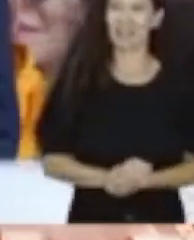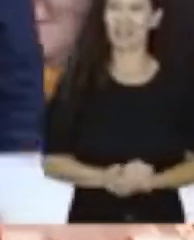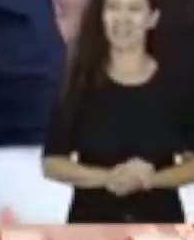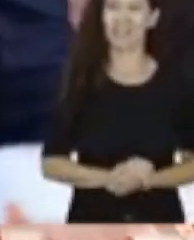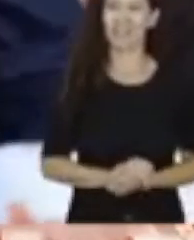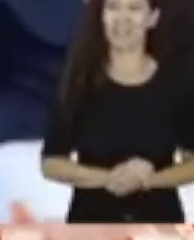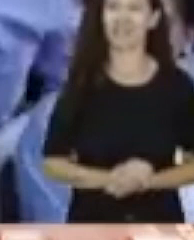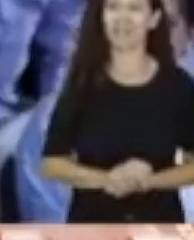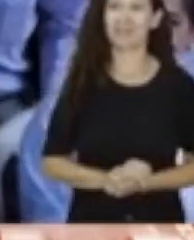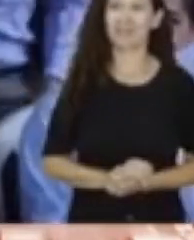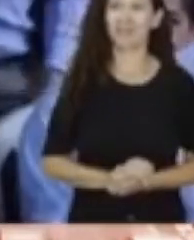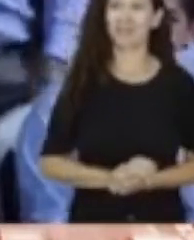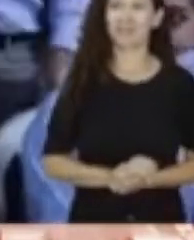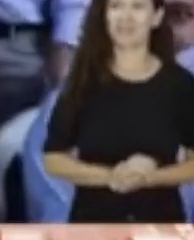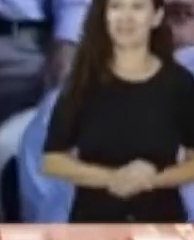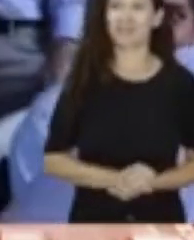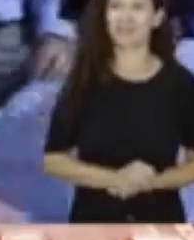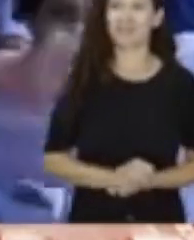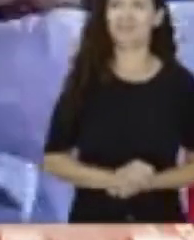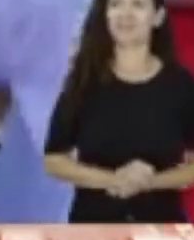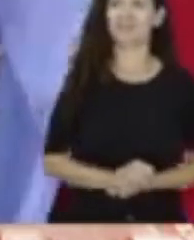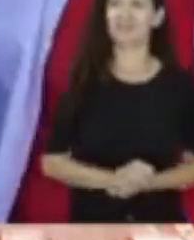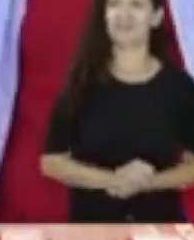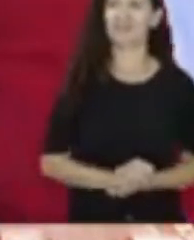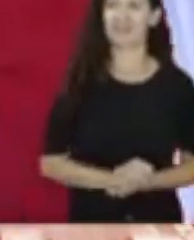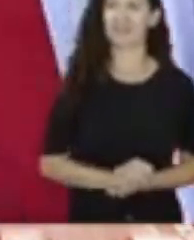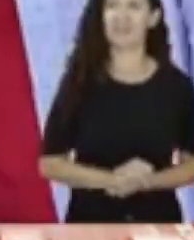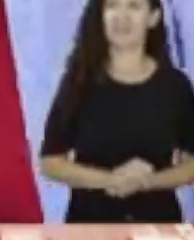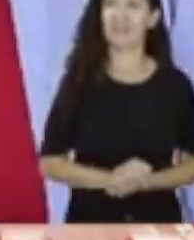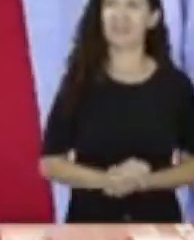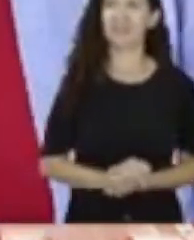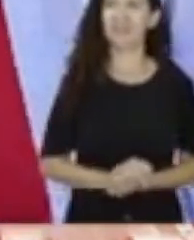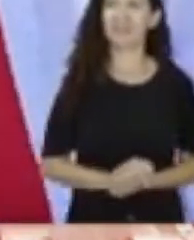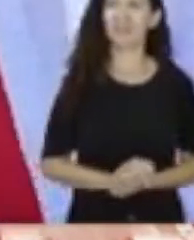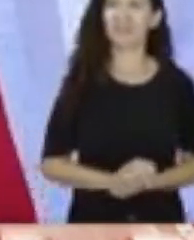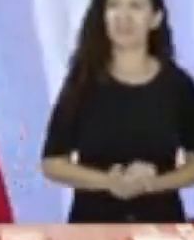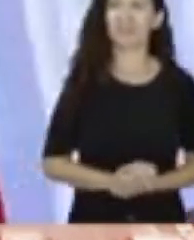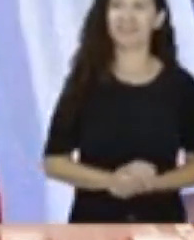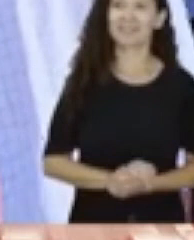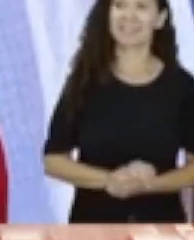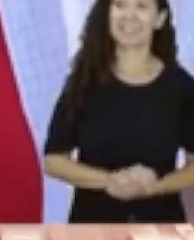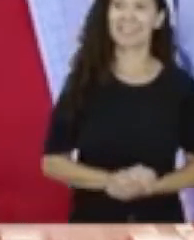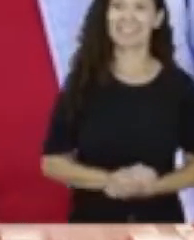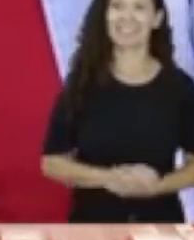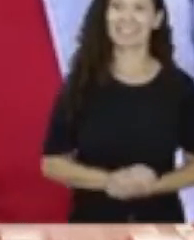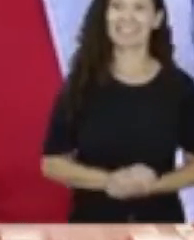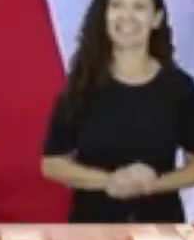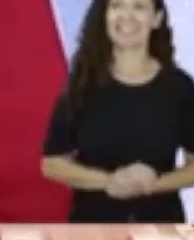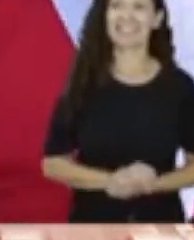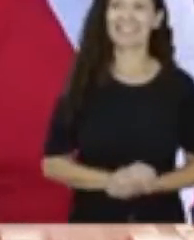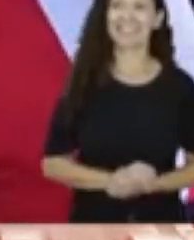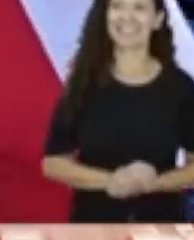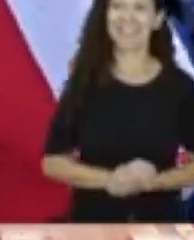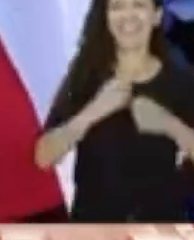pensar que um jovem de 16 a 17 anos que vai votar pela primeira vez agora, ele tinha 10 anos no impeachment da Dilma. Então esse